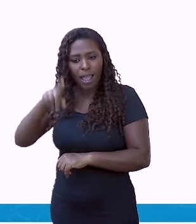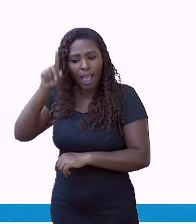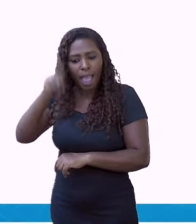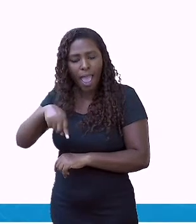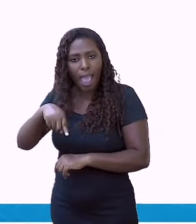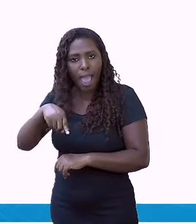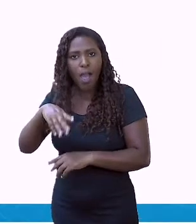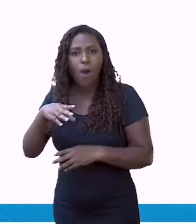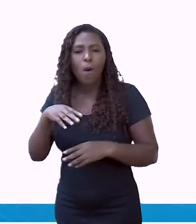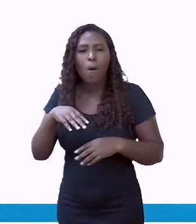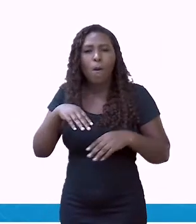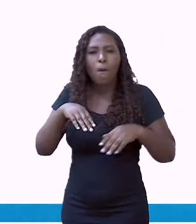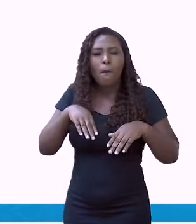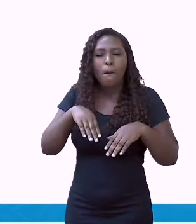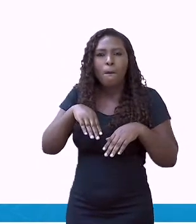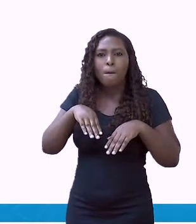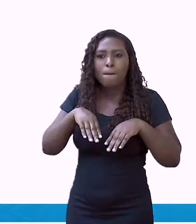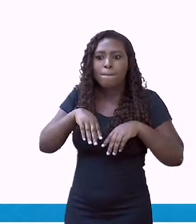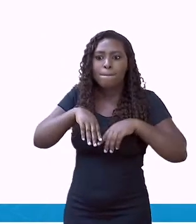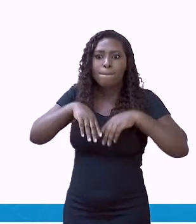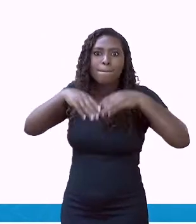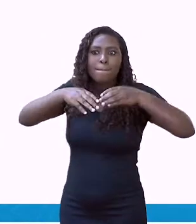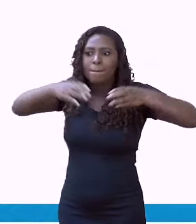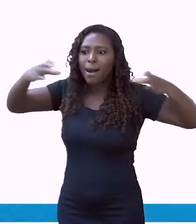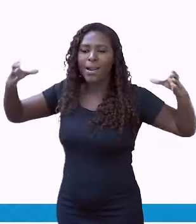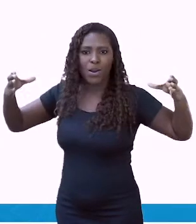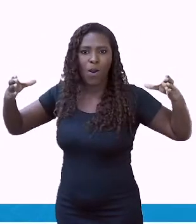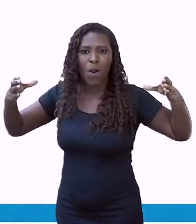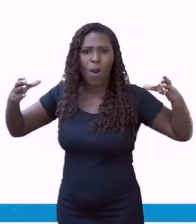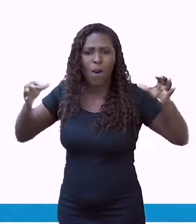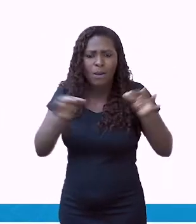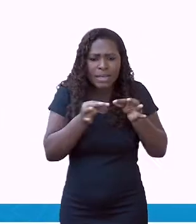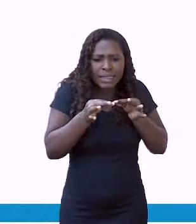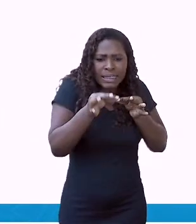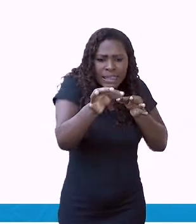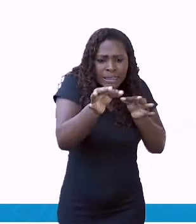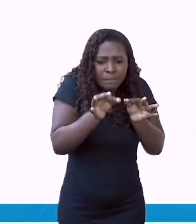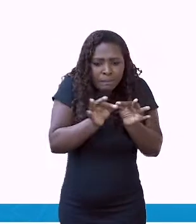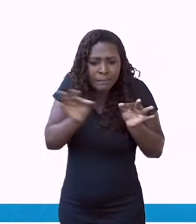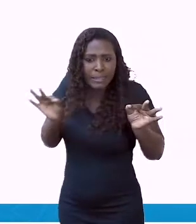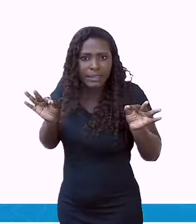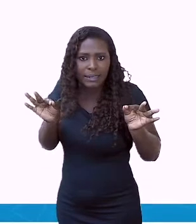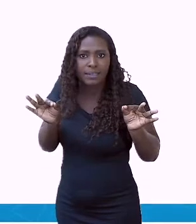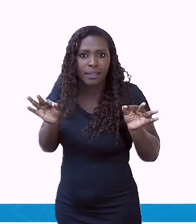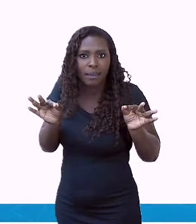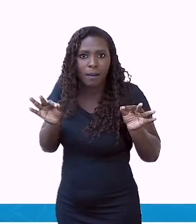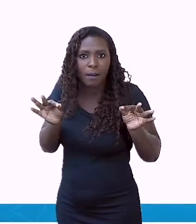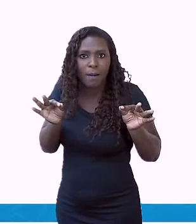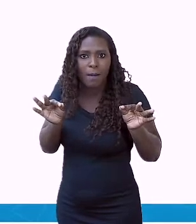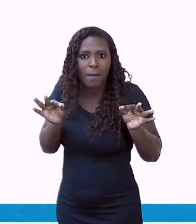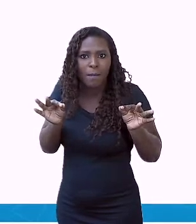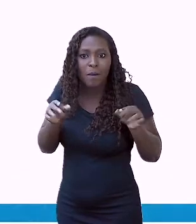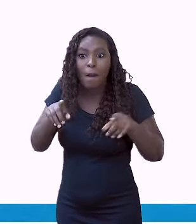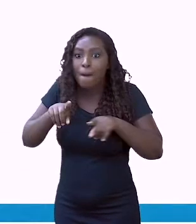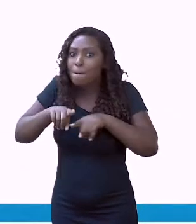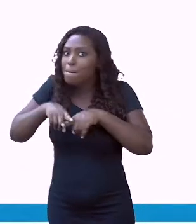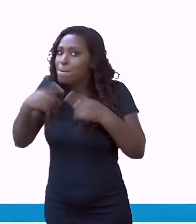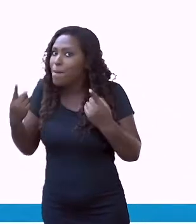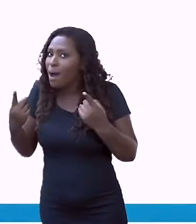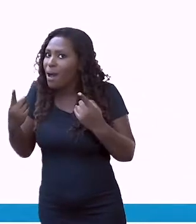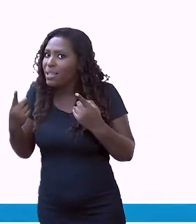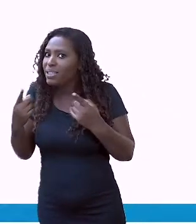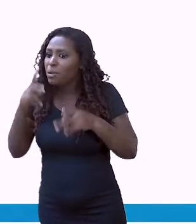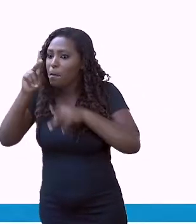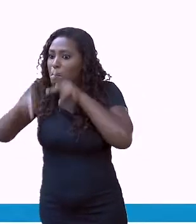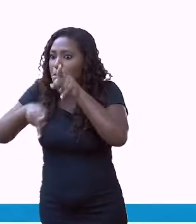populoso. Porque a população da China, naturalmente, nós vemos que ela é muito